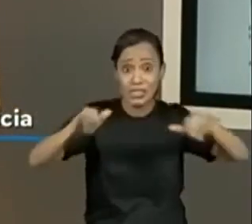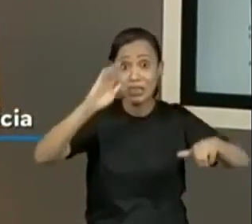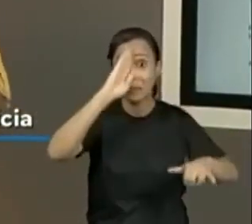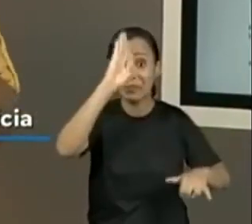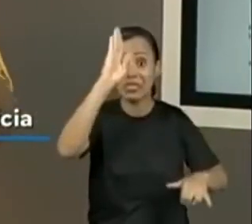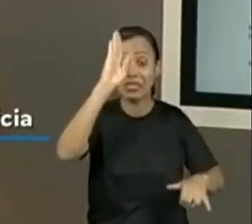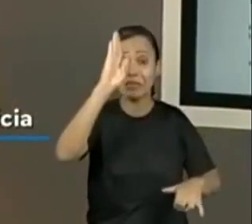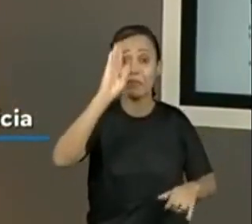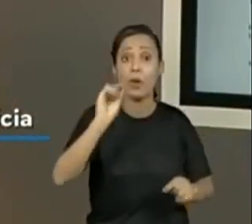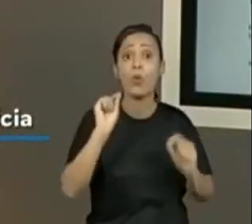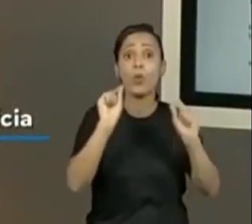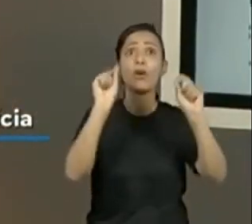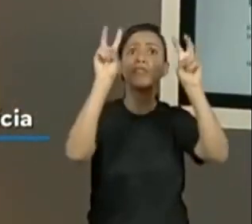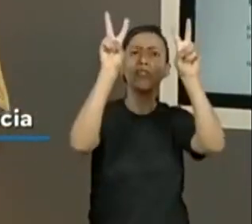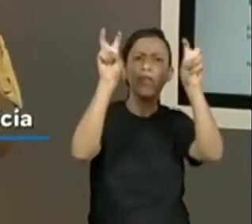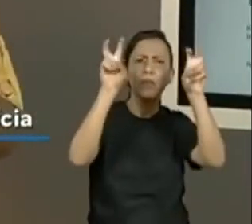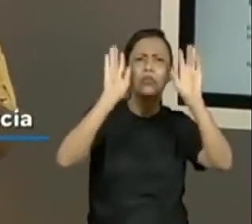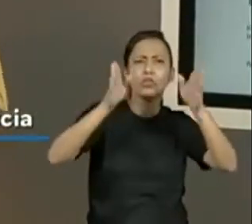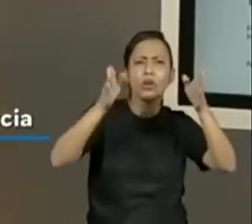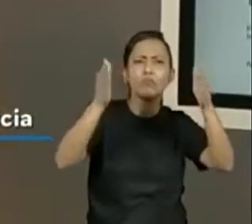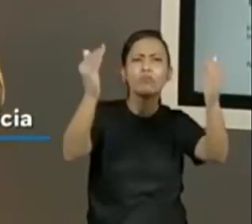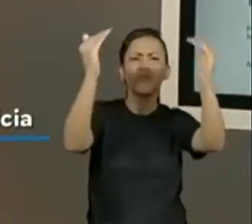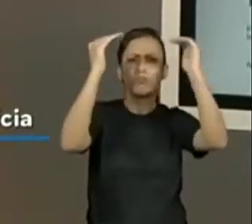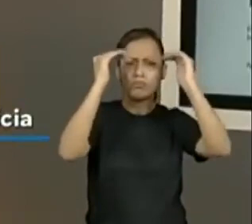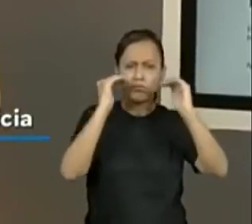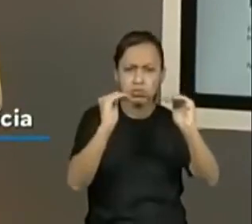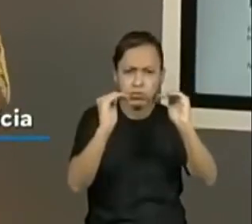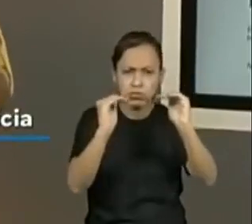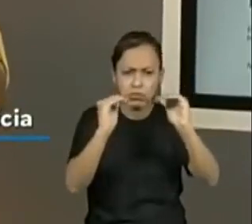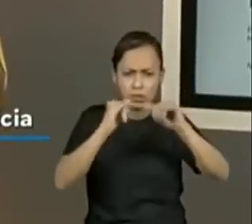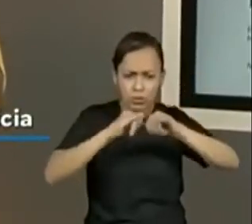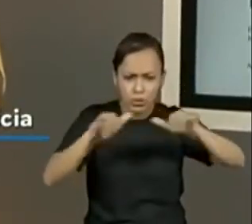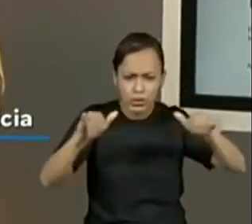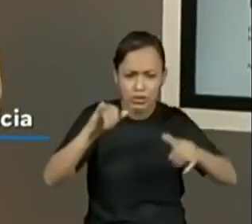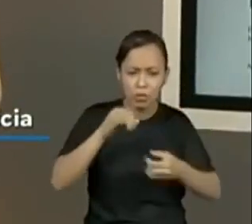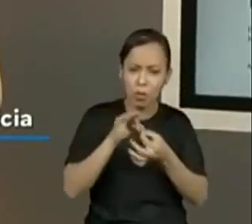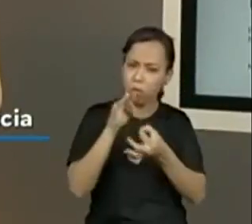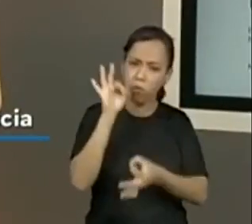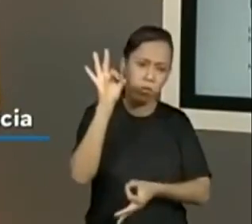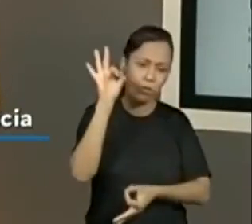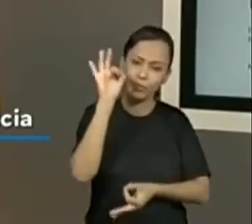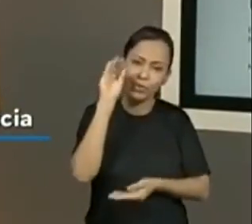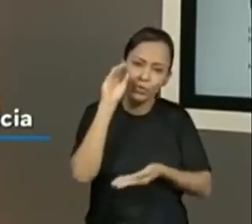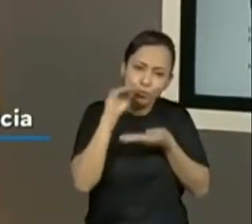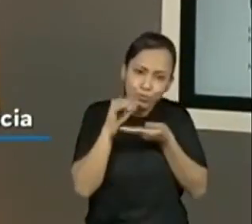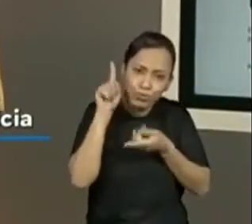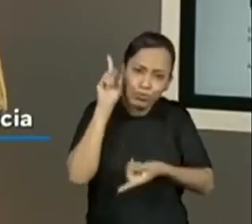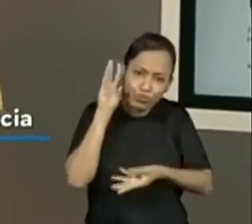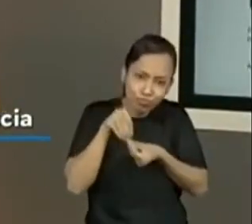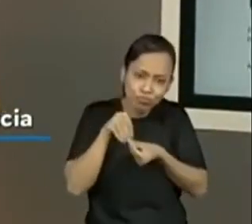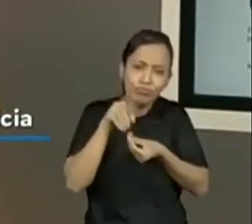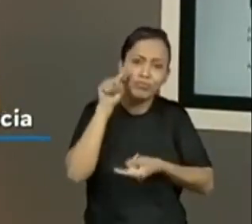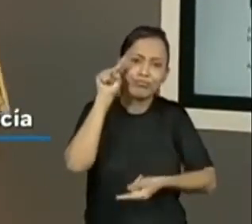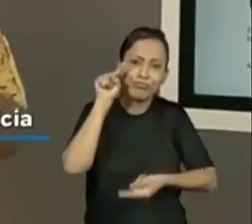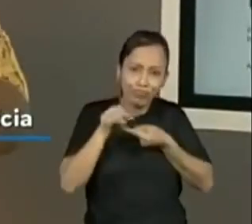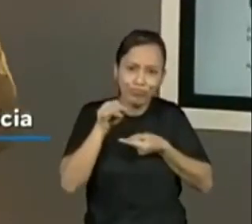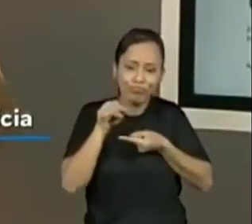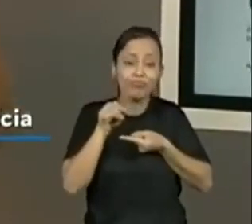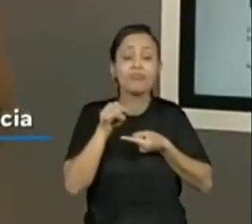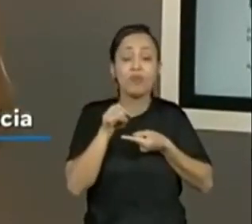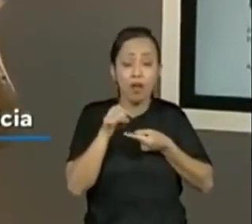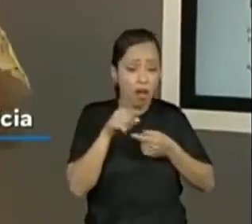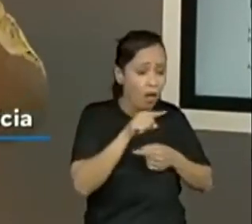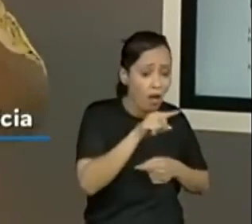o subtítulo. E como o primeiro parágrafo antecipa, mas você tem que fazer uma leitura completa para você entender